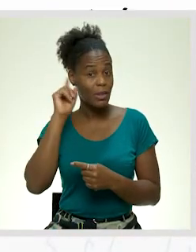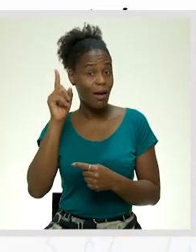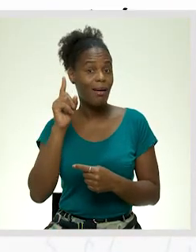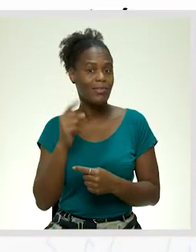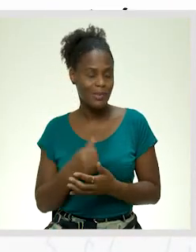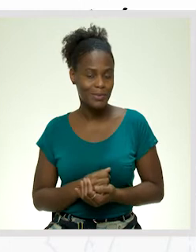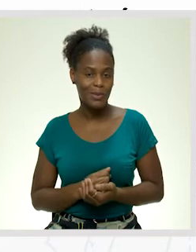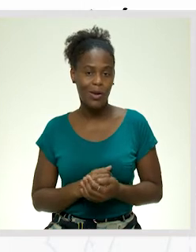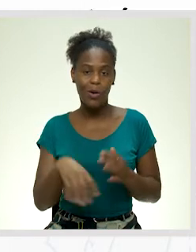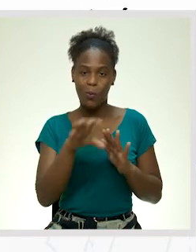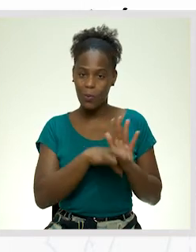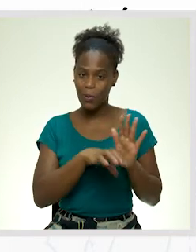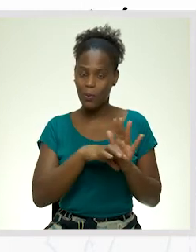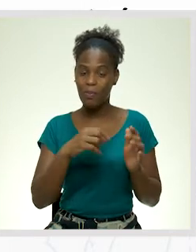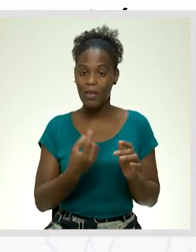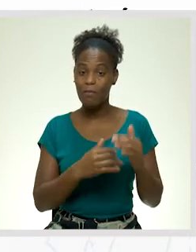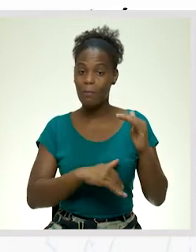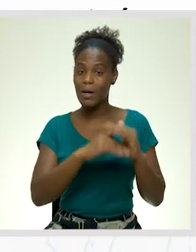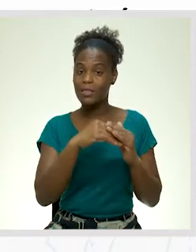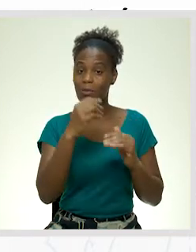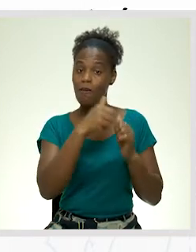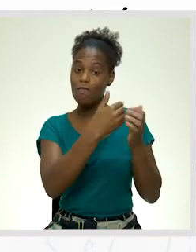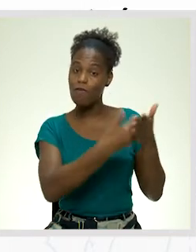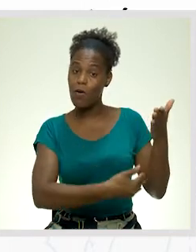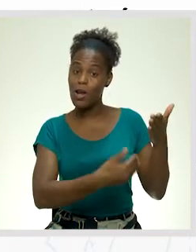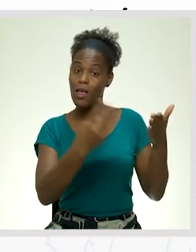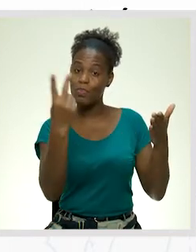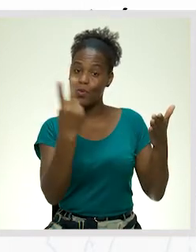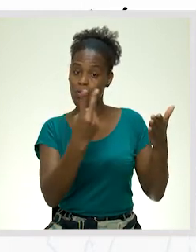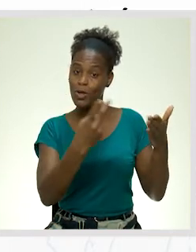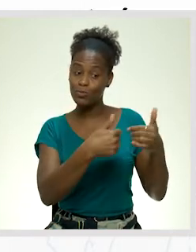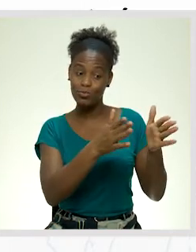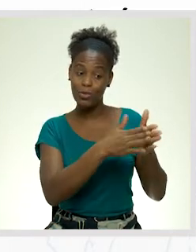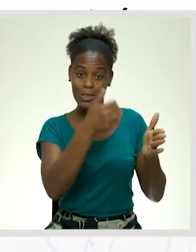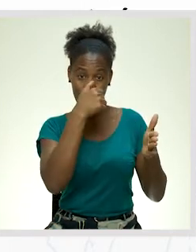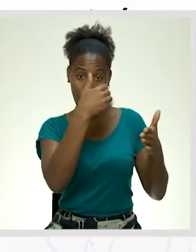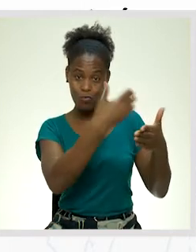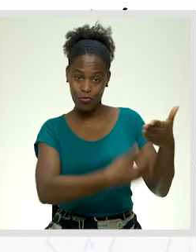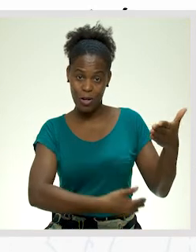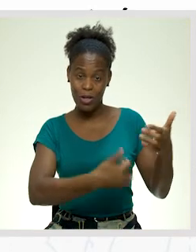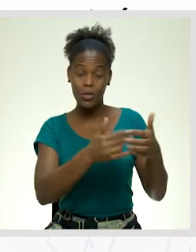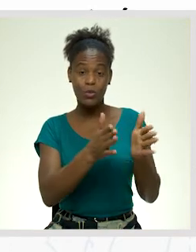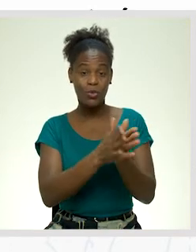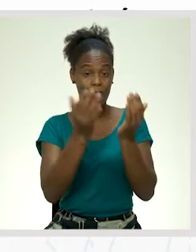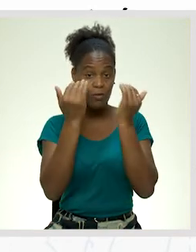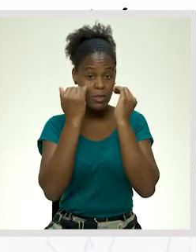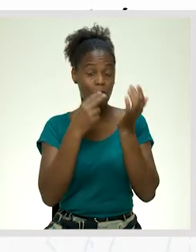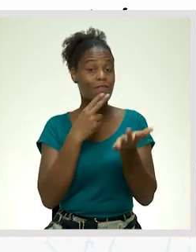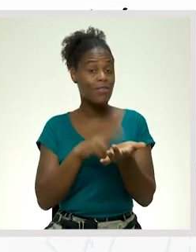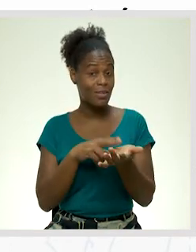importante mesmo, o currículo VT deve ter o máximo de duas folhas inteiras e mais. Toda a informação deve ser verídica,